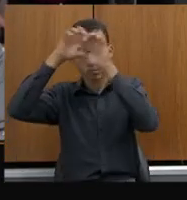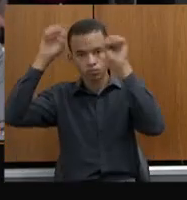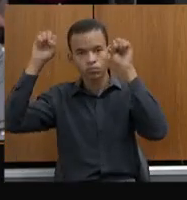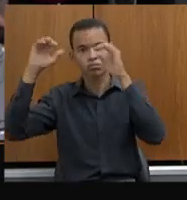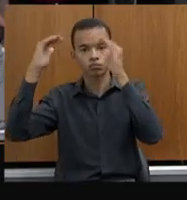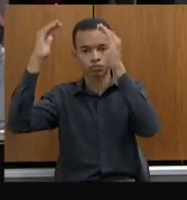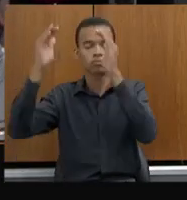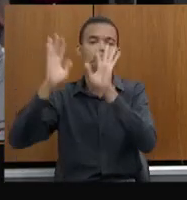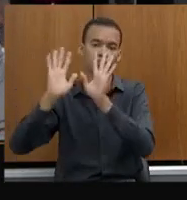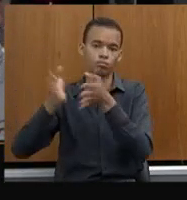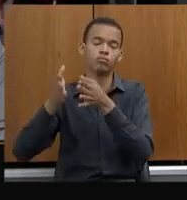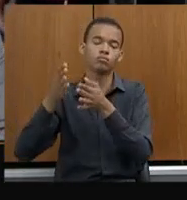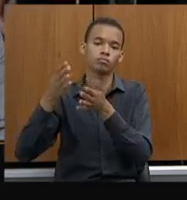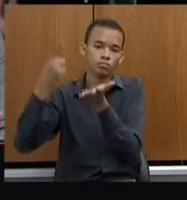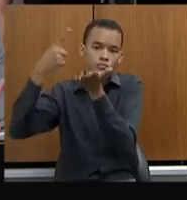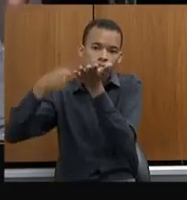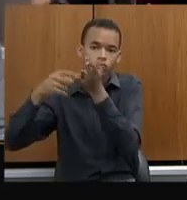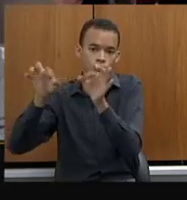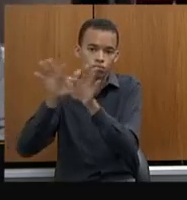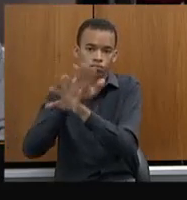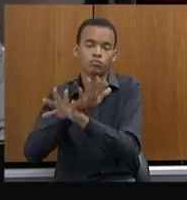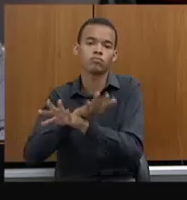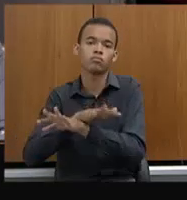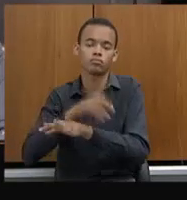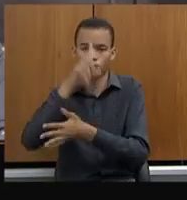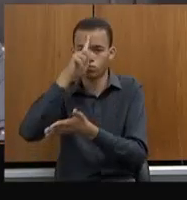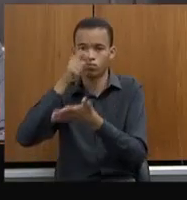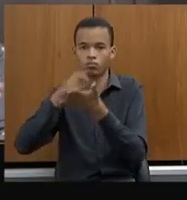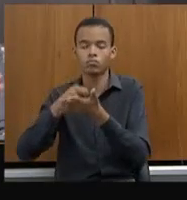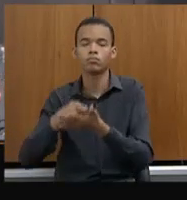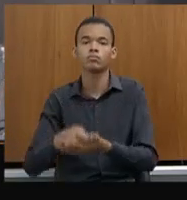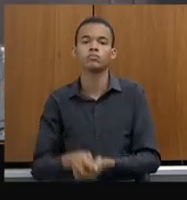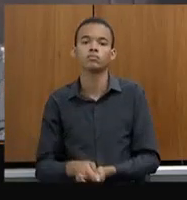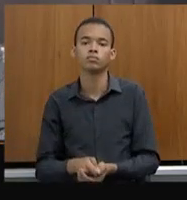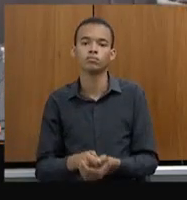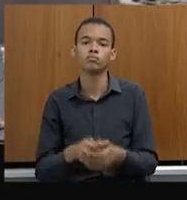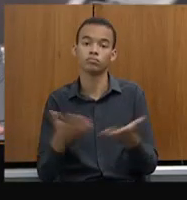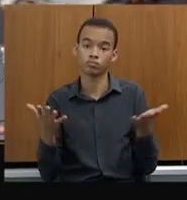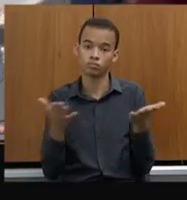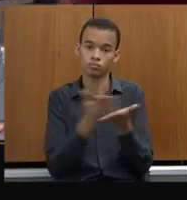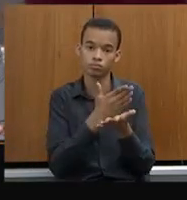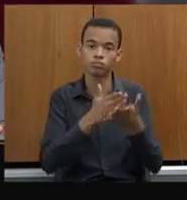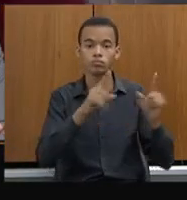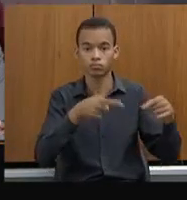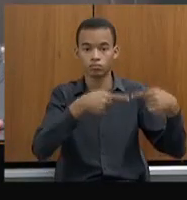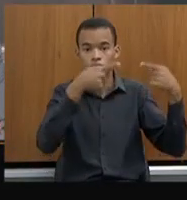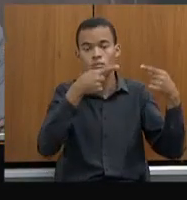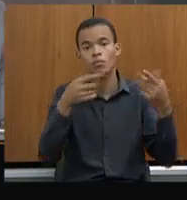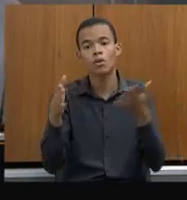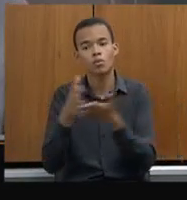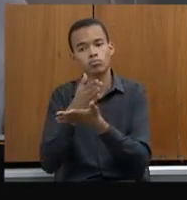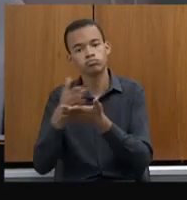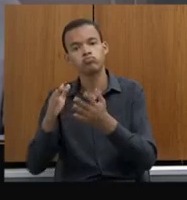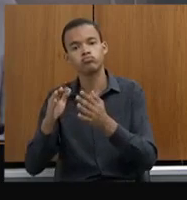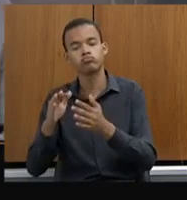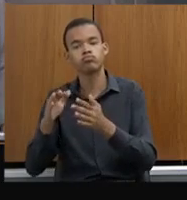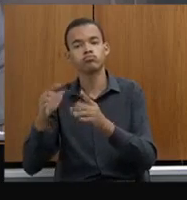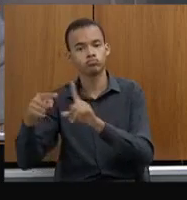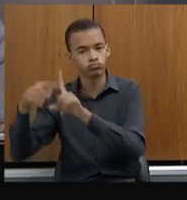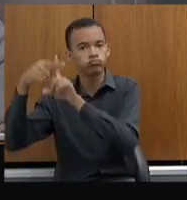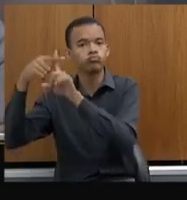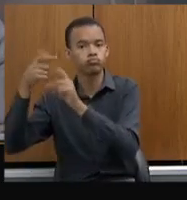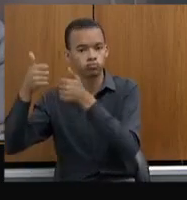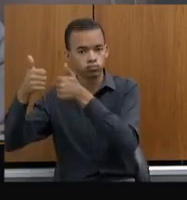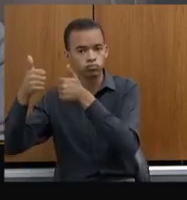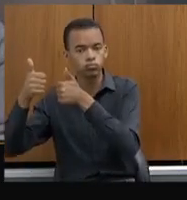Enfim, temos alguns desafios e prognósticos positivos, prognóstico, inclusive, feito em